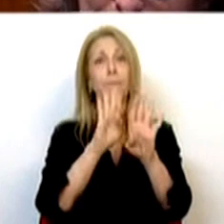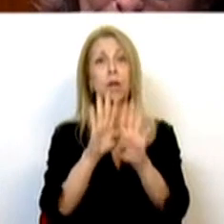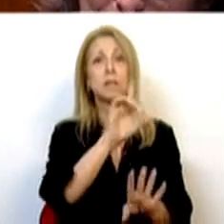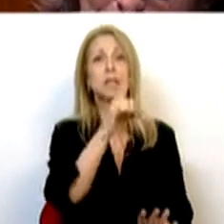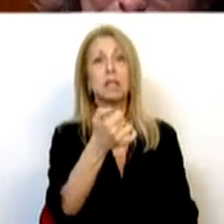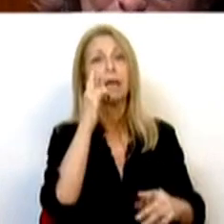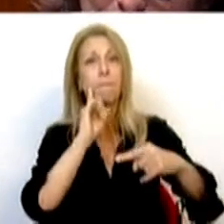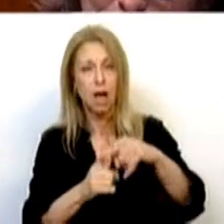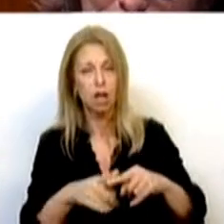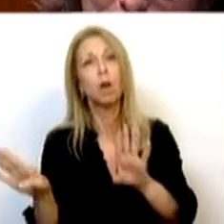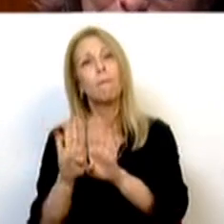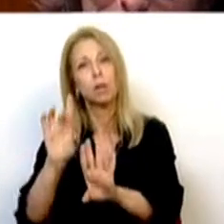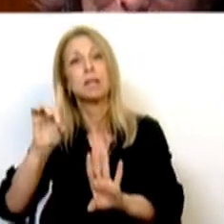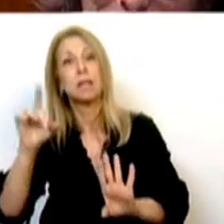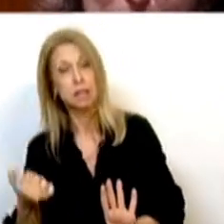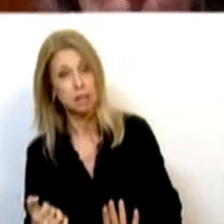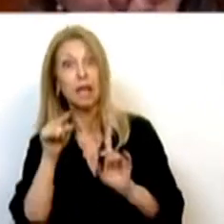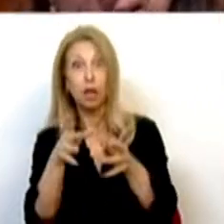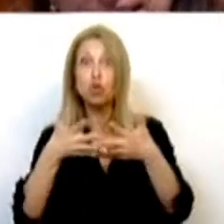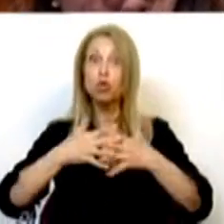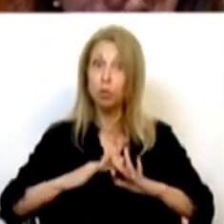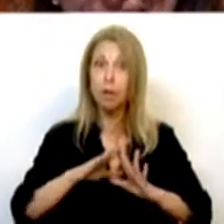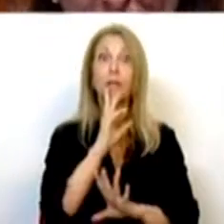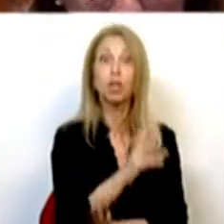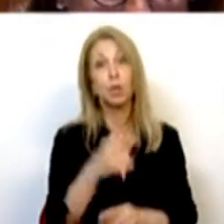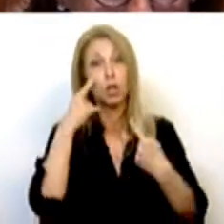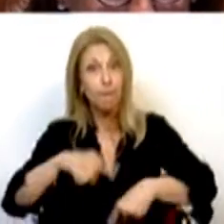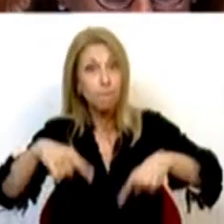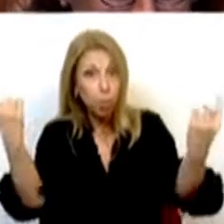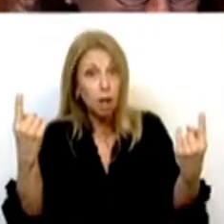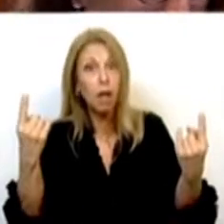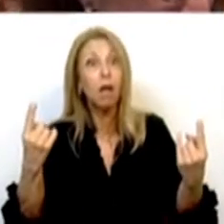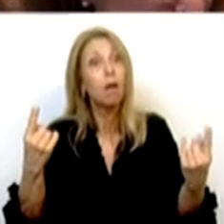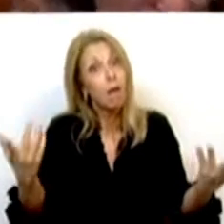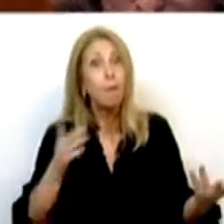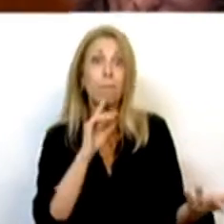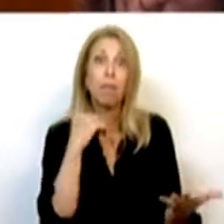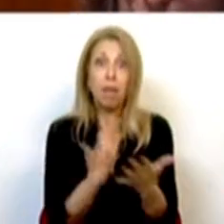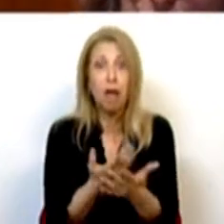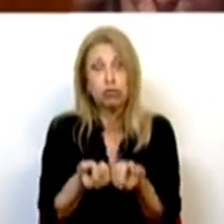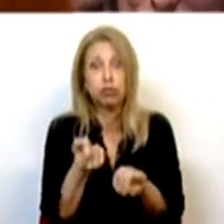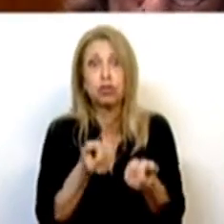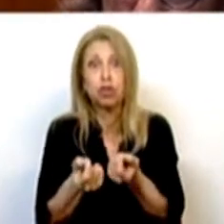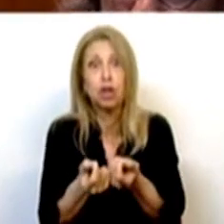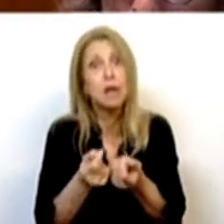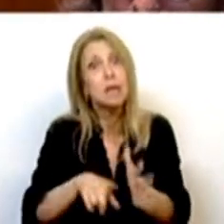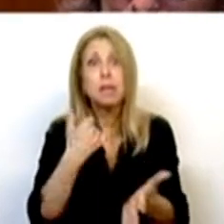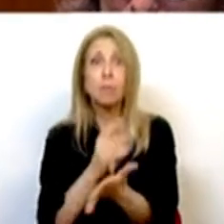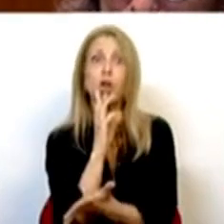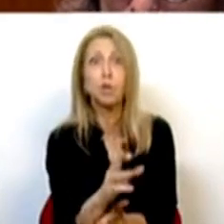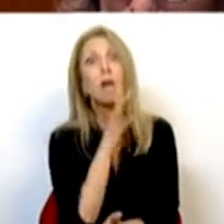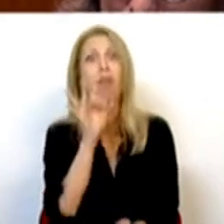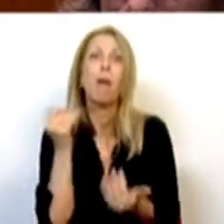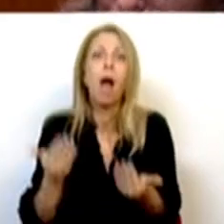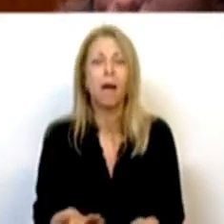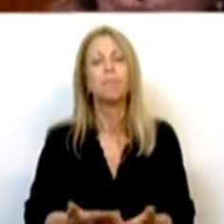Porta 65, estes estruturais, até às respostas públicas, para sermos capazes de dar resposta a cada momento às famílias. Sobre os devolutos, Sr. Deputado,